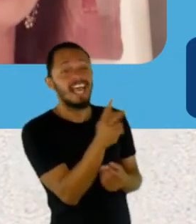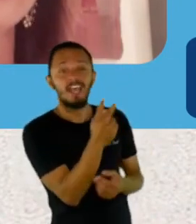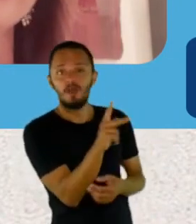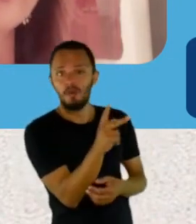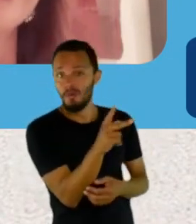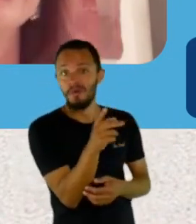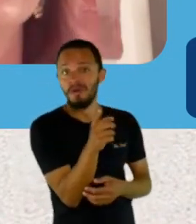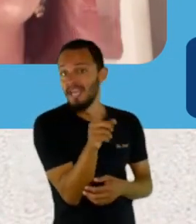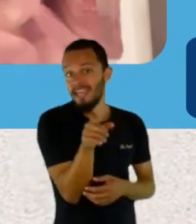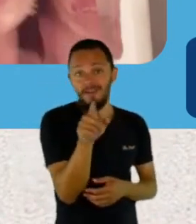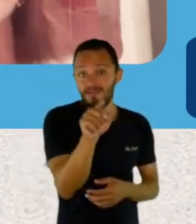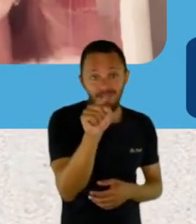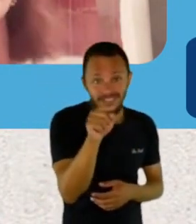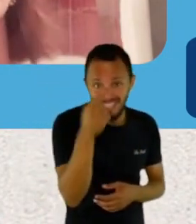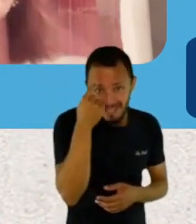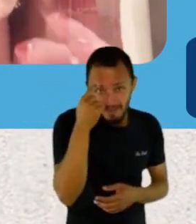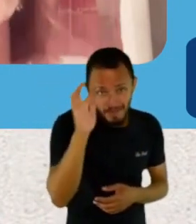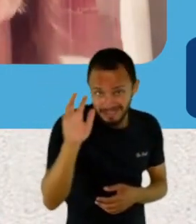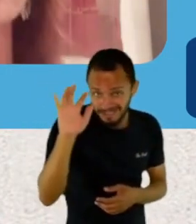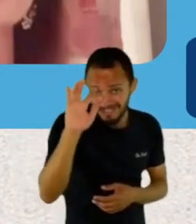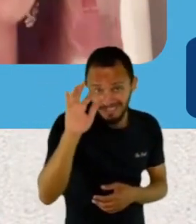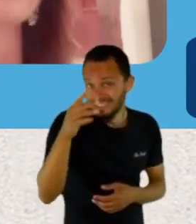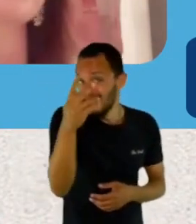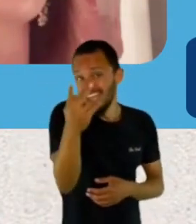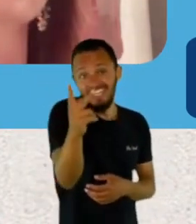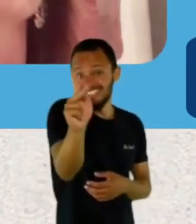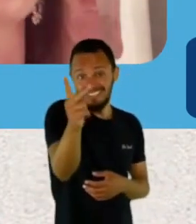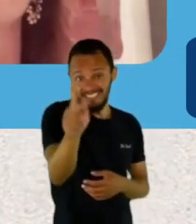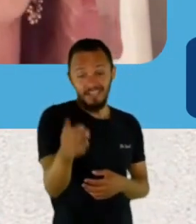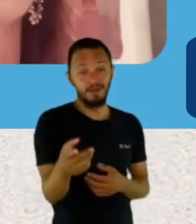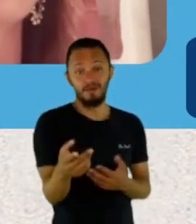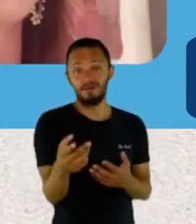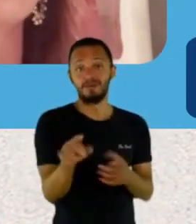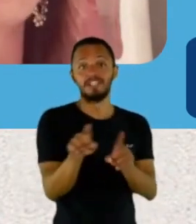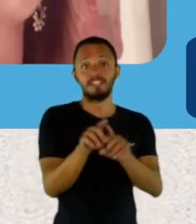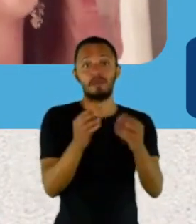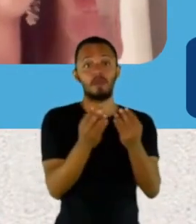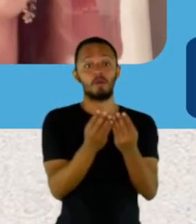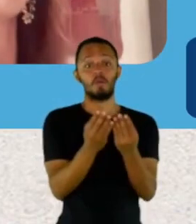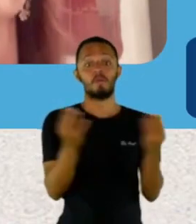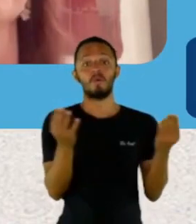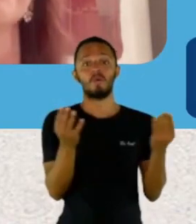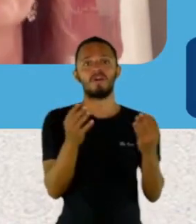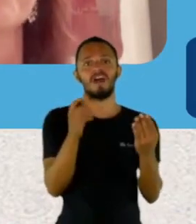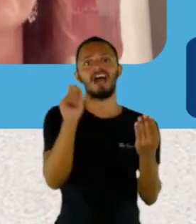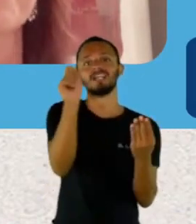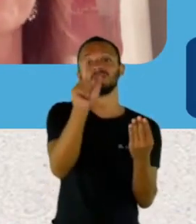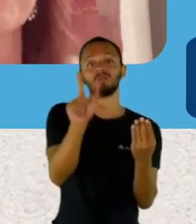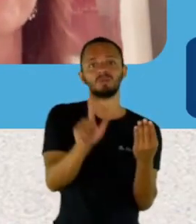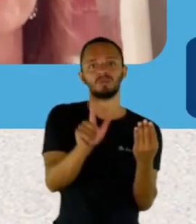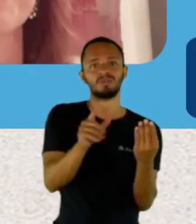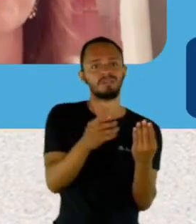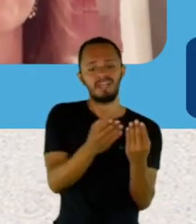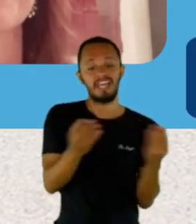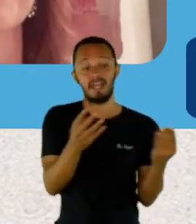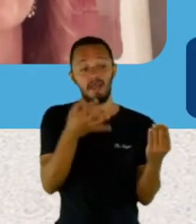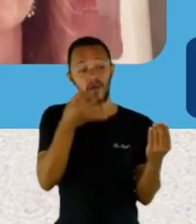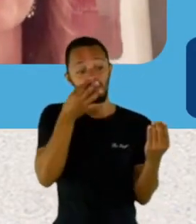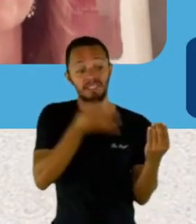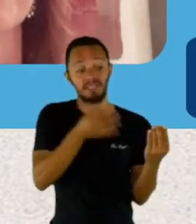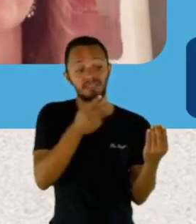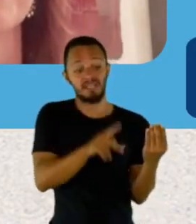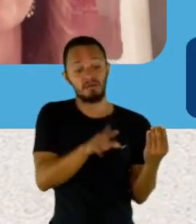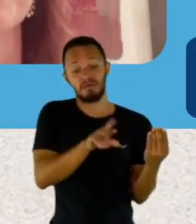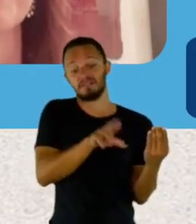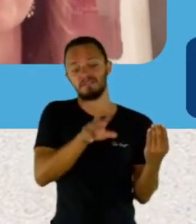imagina para fazer e cada pessoa tem uma percepção do muro azul, é muito legal isso. eu tenho também a